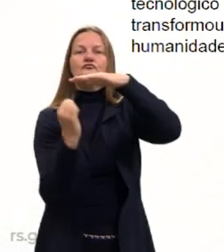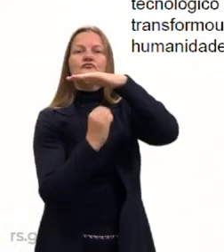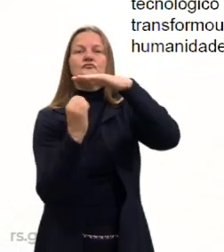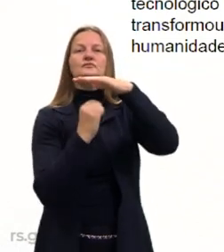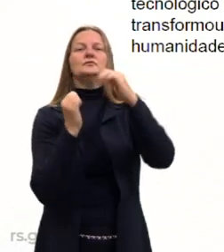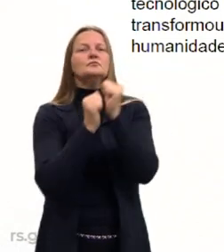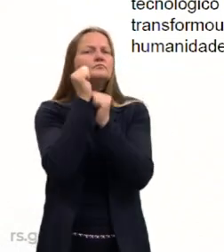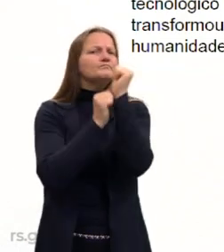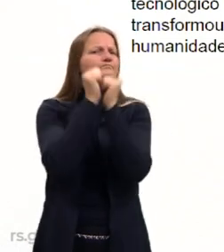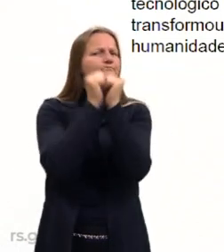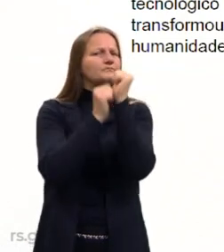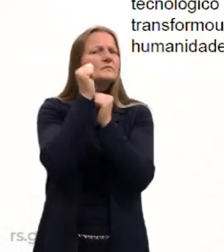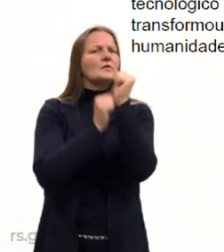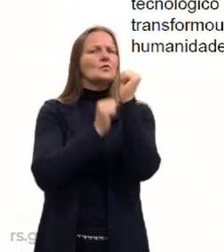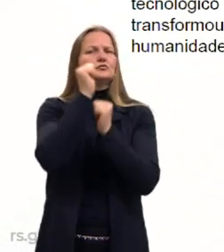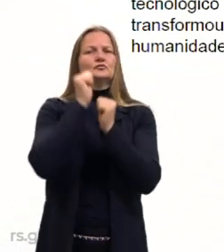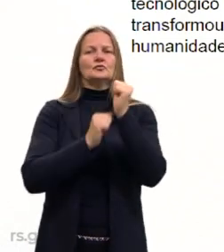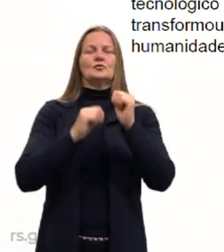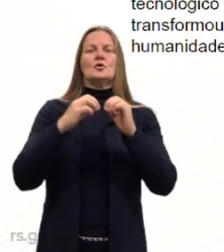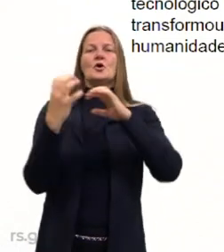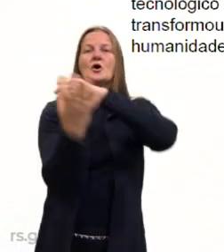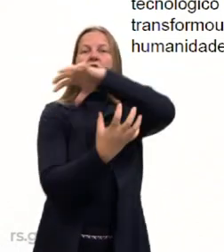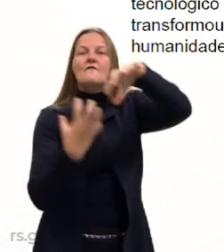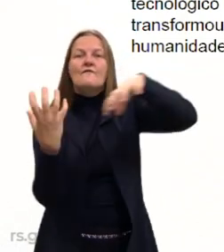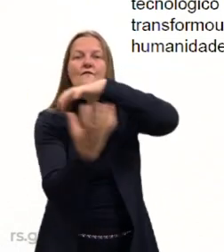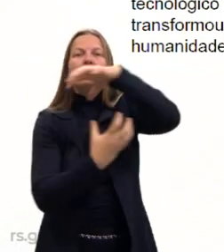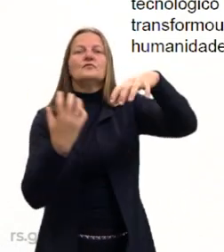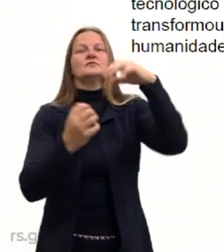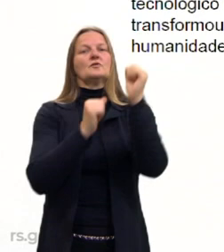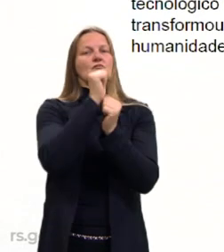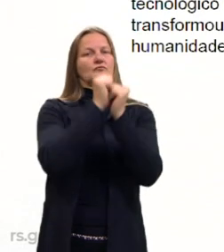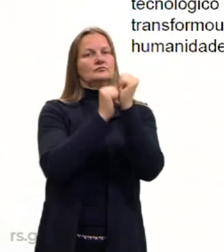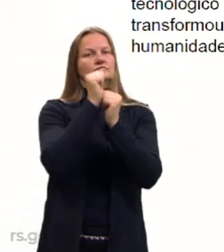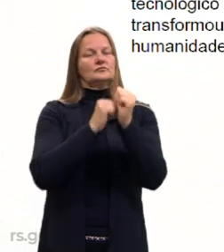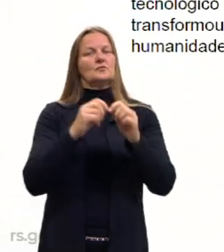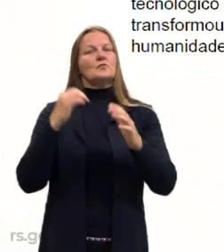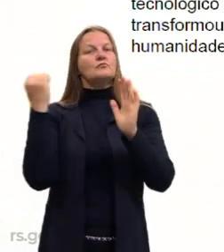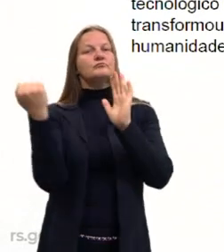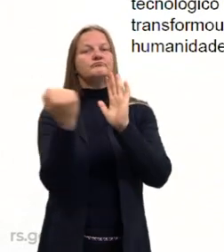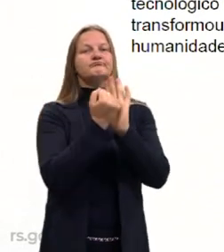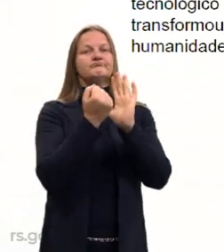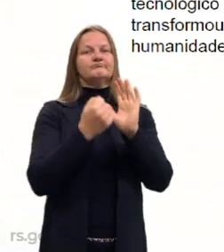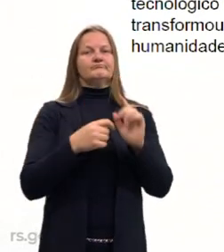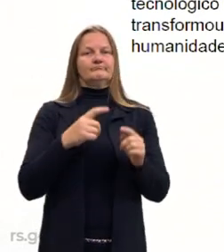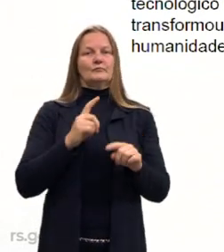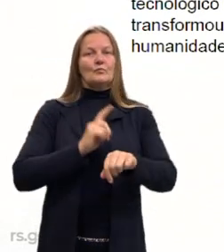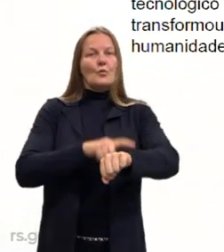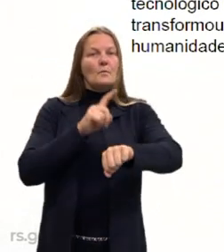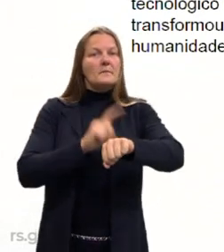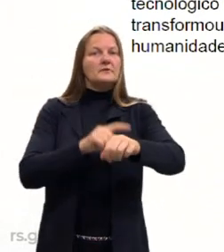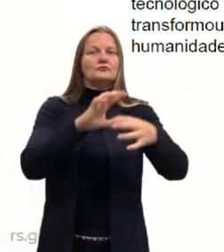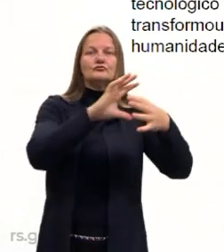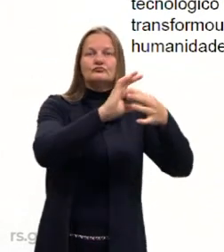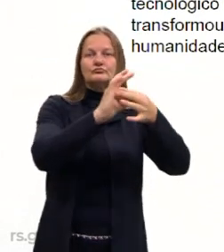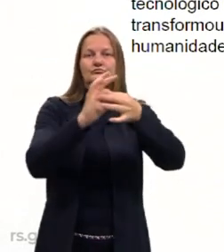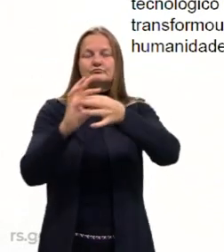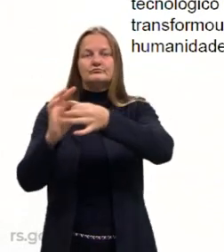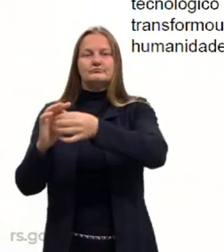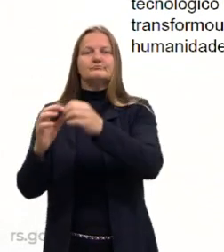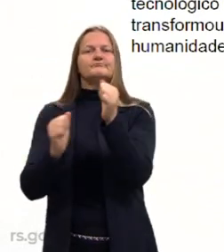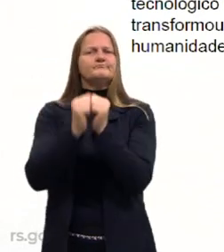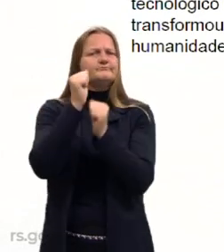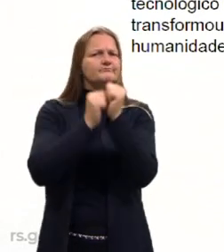que nós temos dessa revolução industrial, tá? Então foi um momento, então, que essas